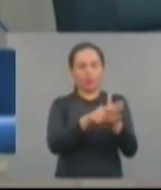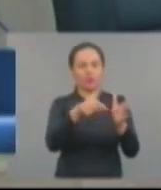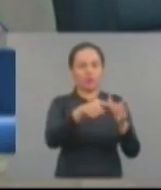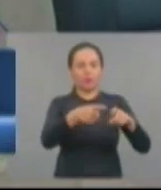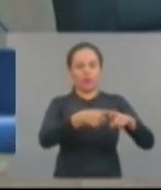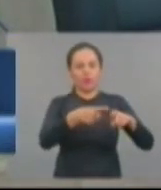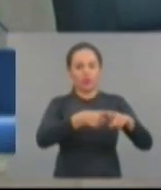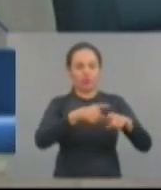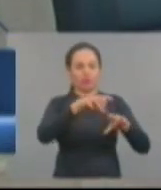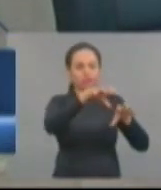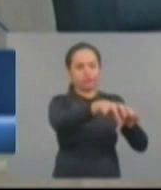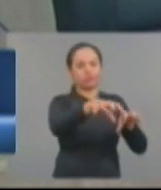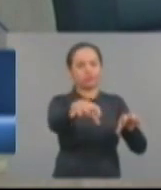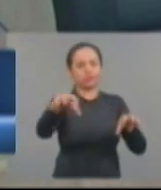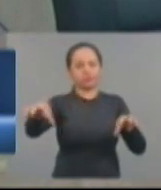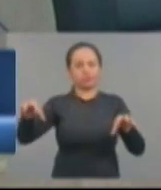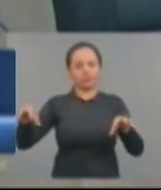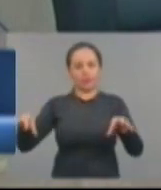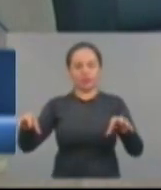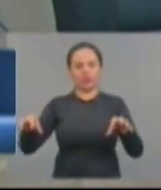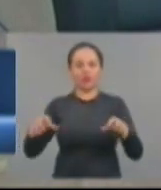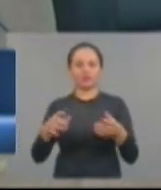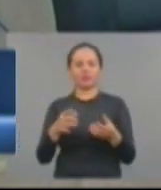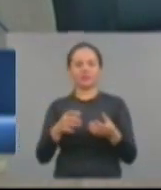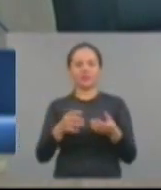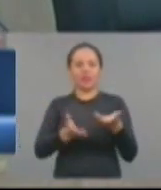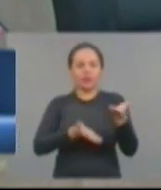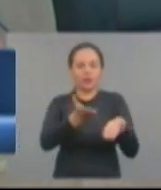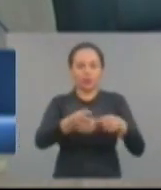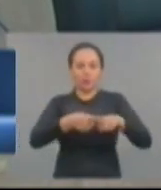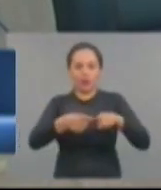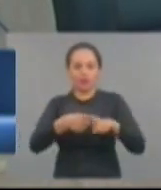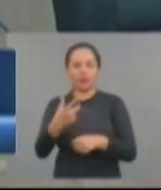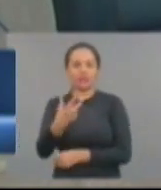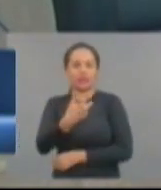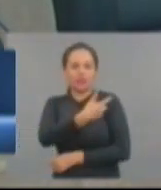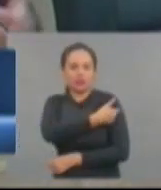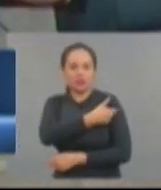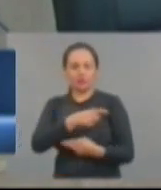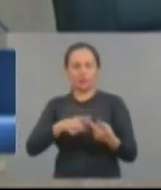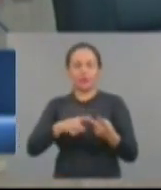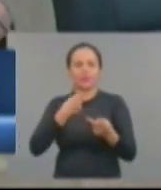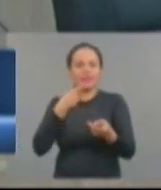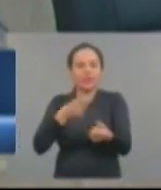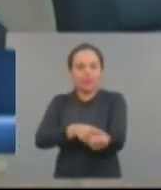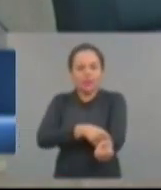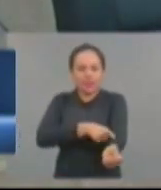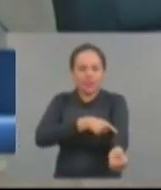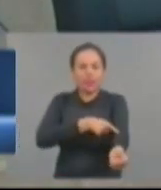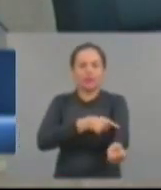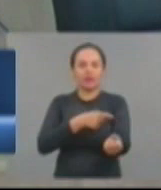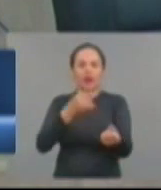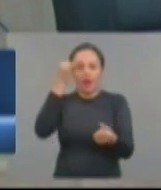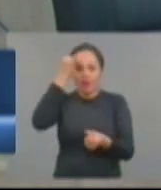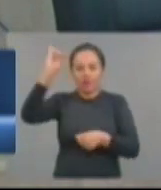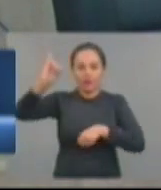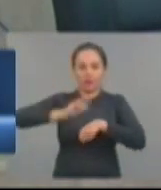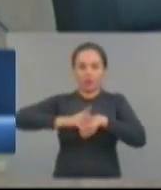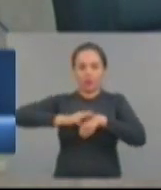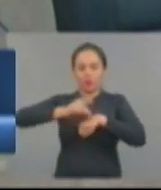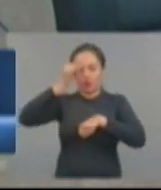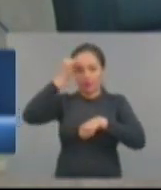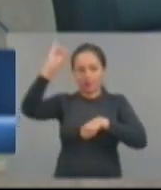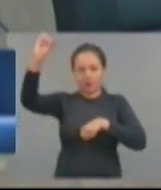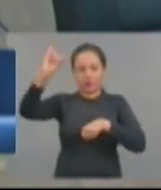com vacina, com atendimento médico, com exame de sangue para prevenir o homem de adoecer, nós vamos